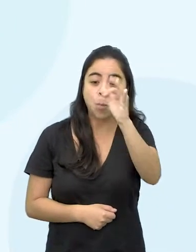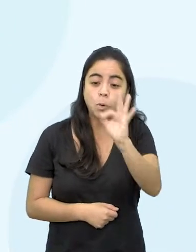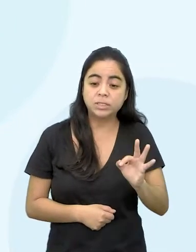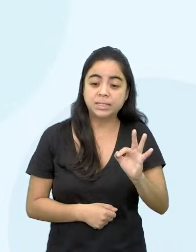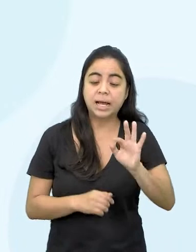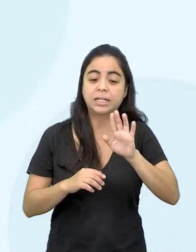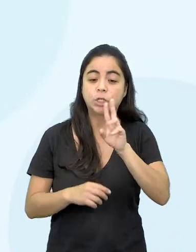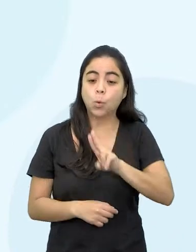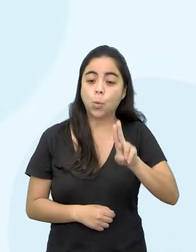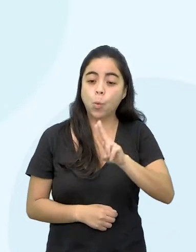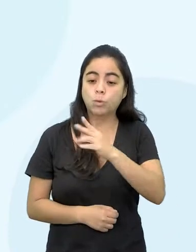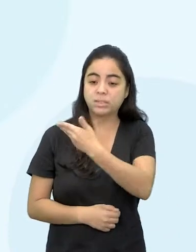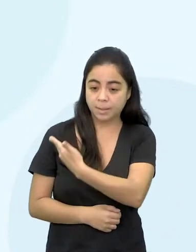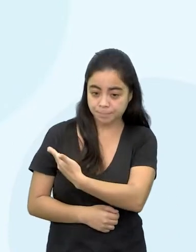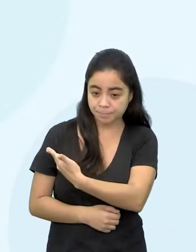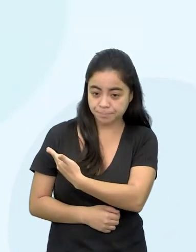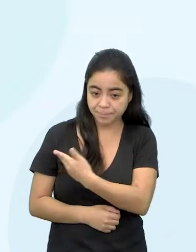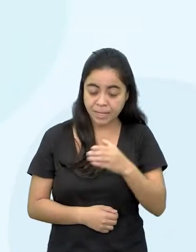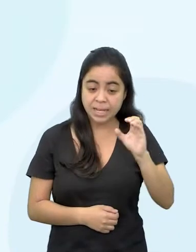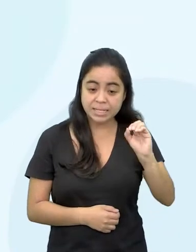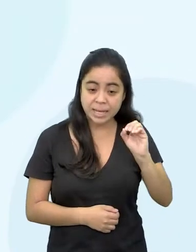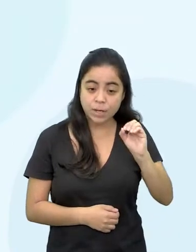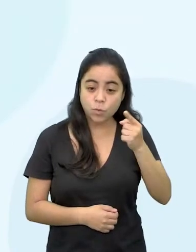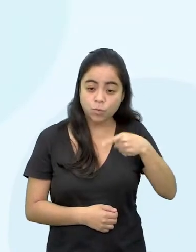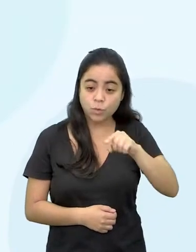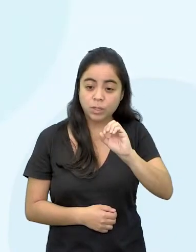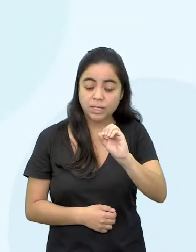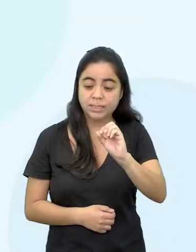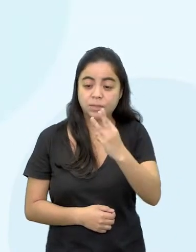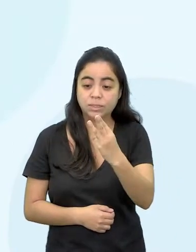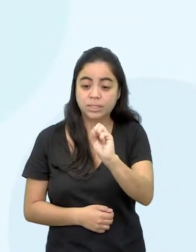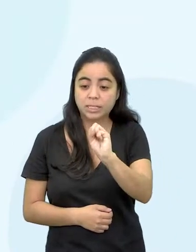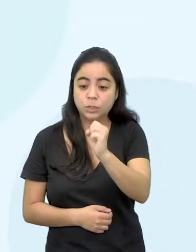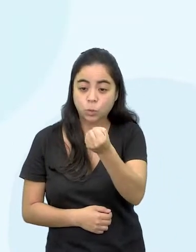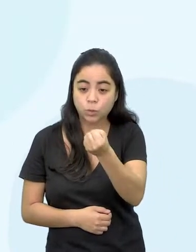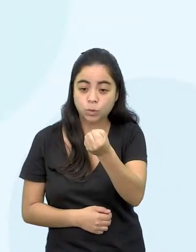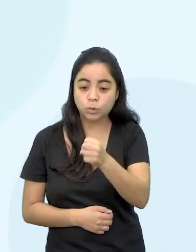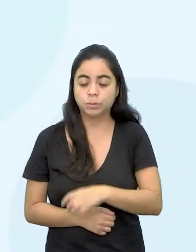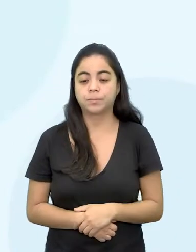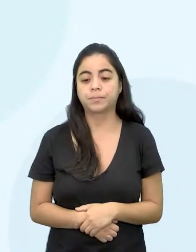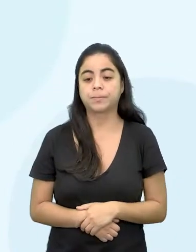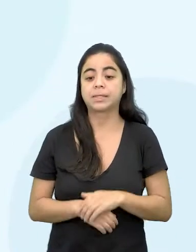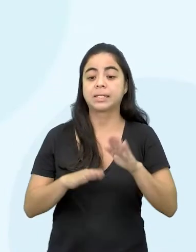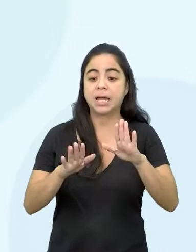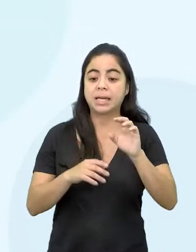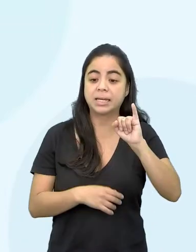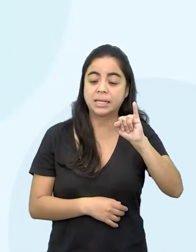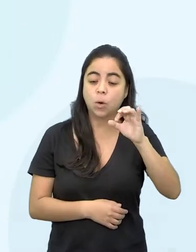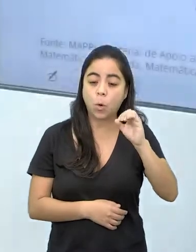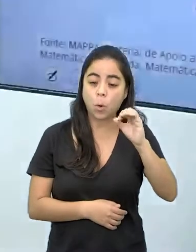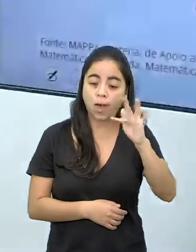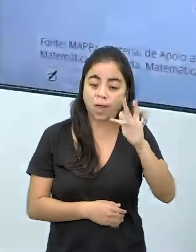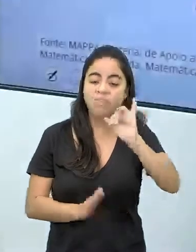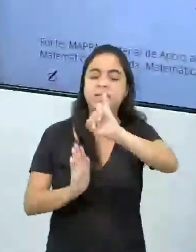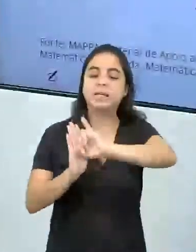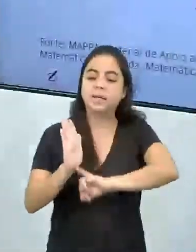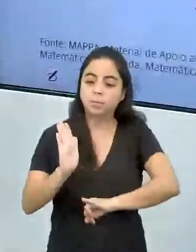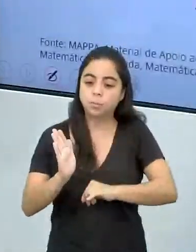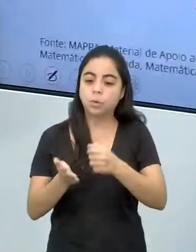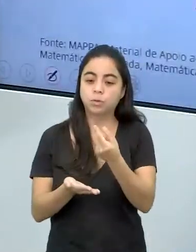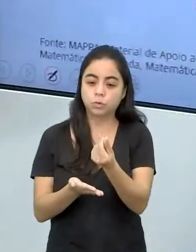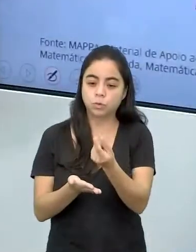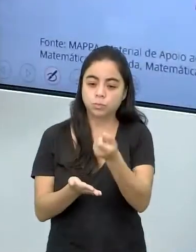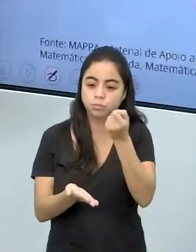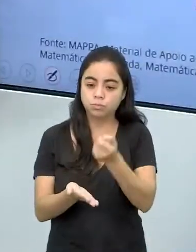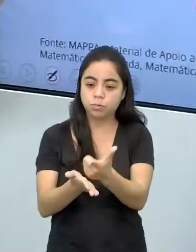decimal, indicando por 0,038. É isso. Fora esse IOF, que é o imposto das operações